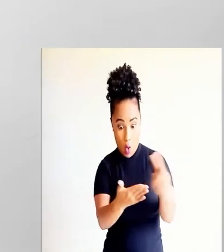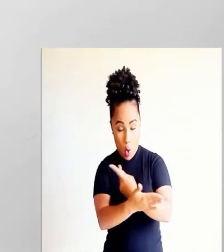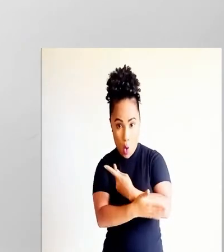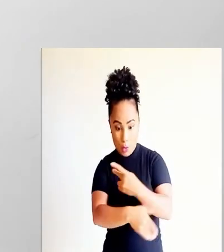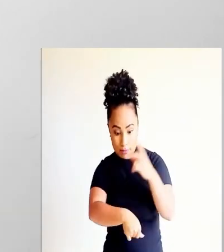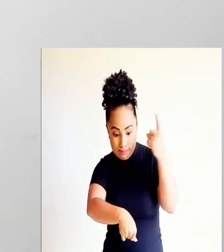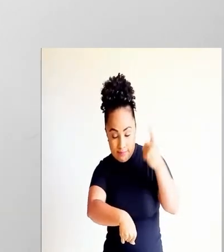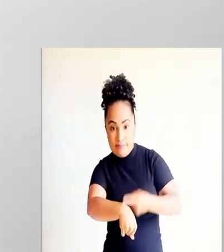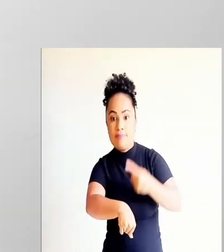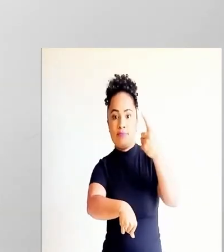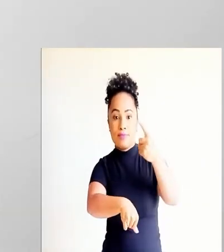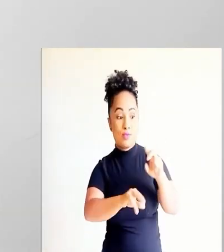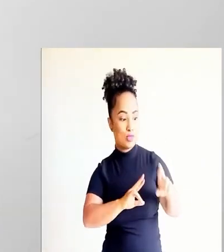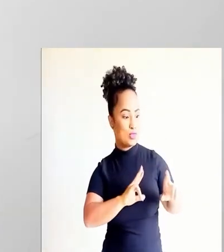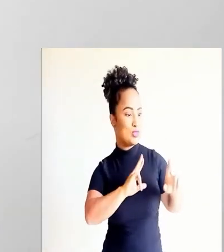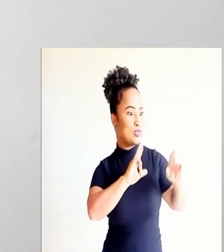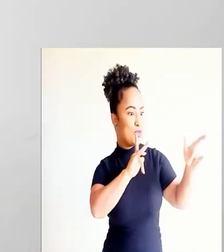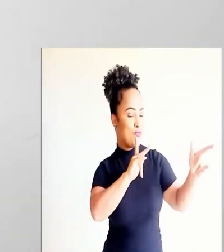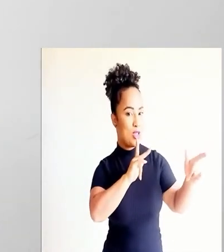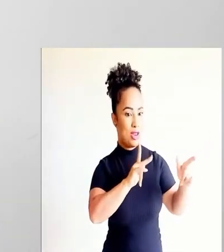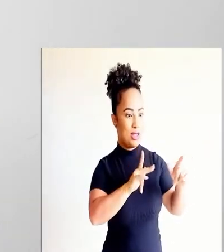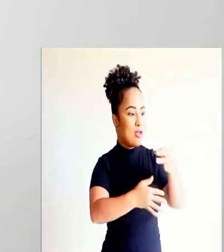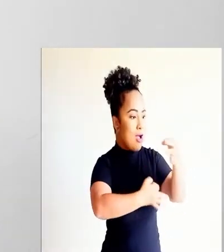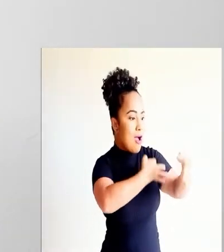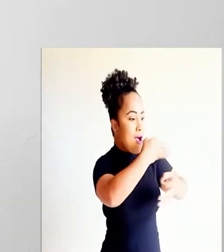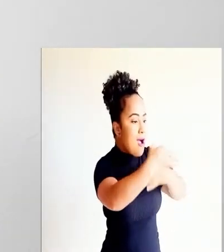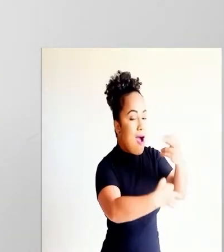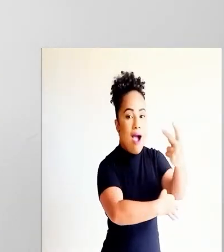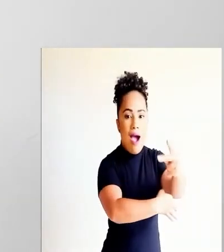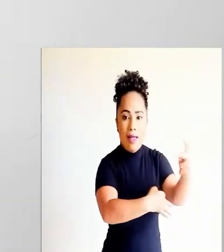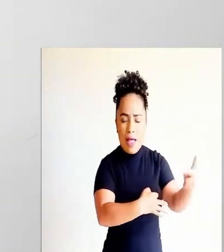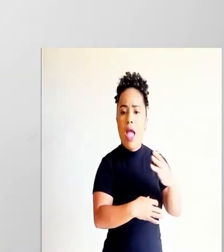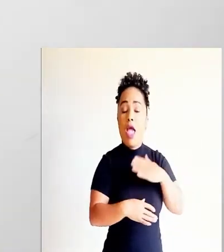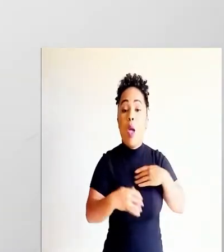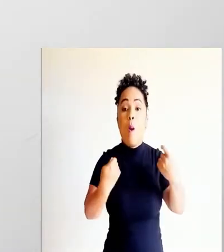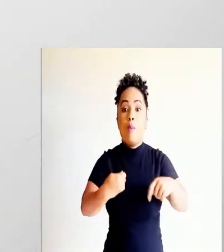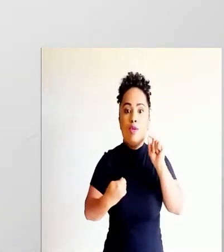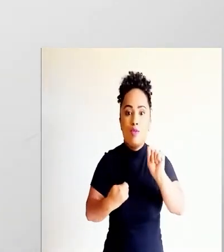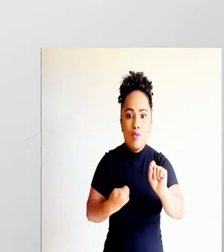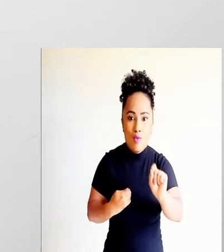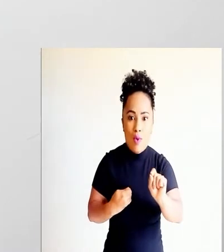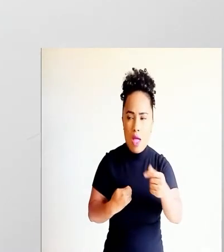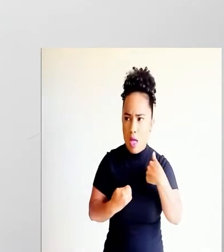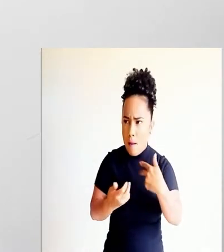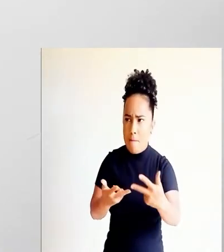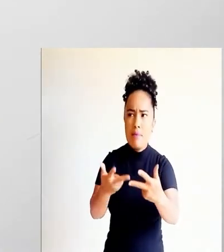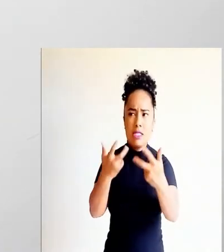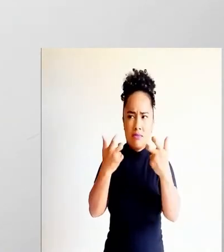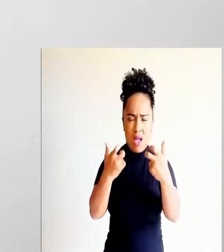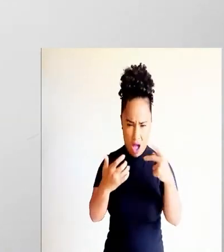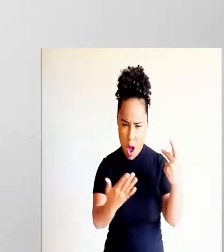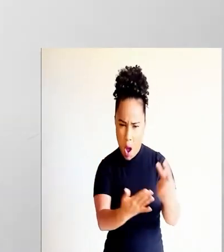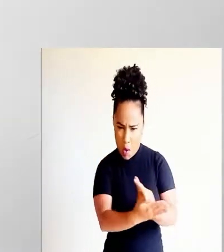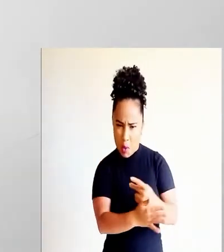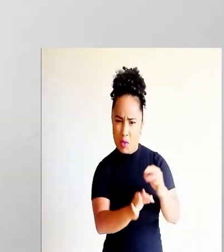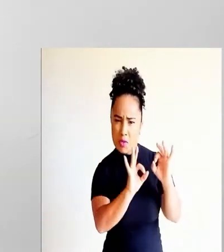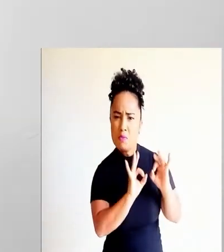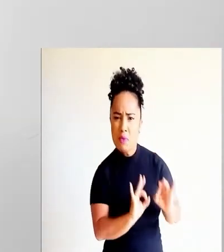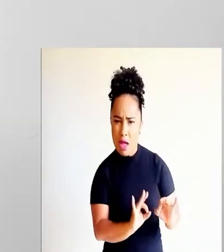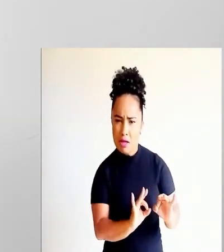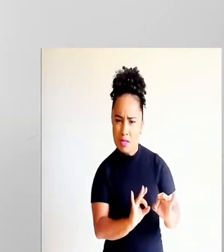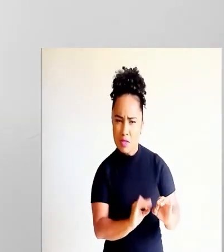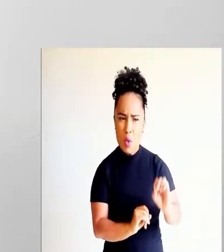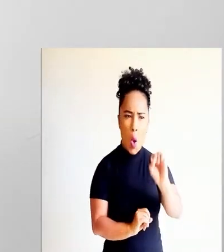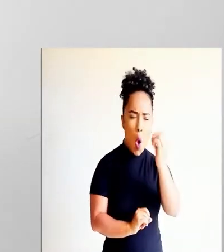o acontecimento do ponto de vista sobre aquele acontecimento. O que eu tenho que me perguntar? Eu tenho que perguntar, aquilo